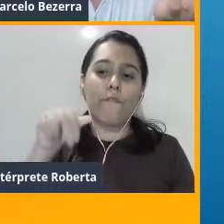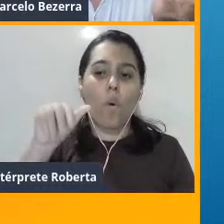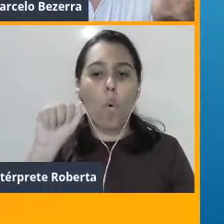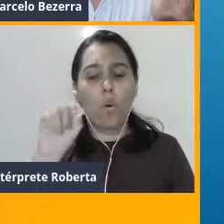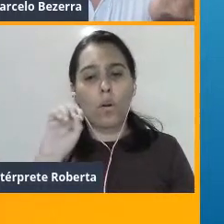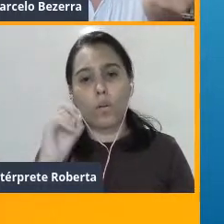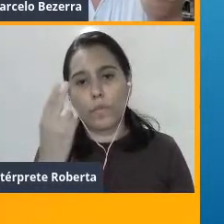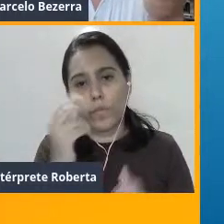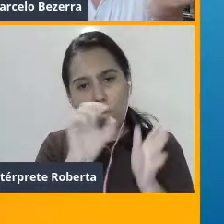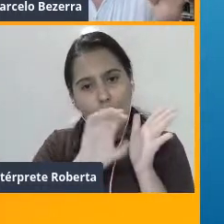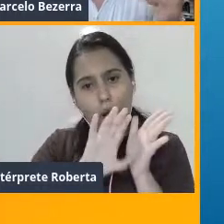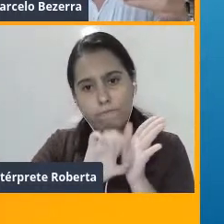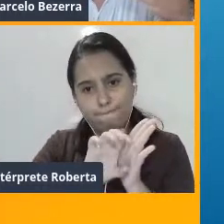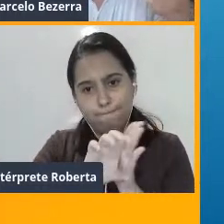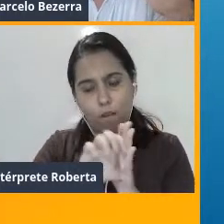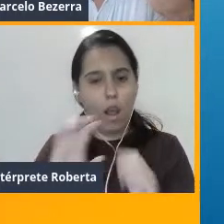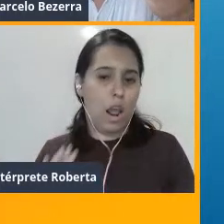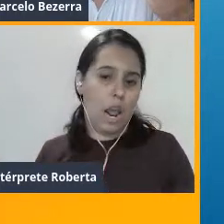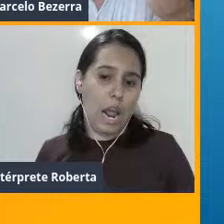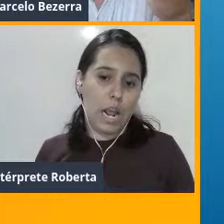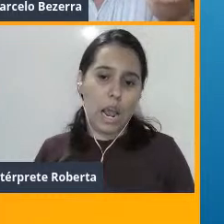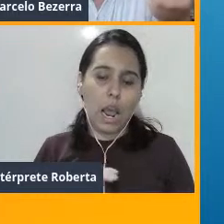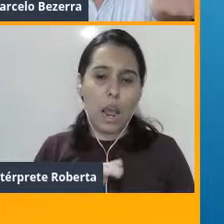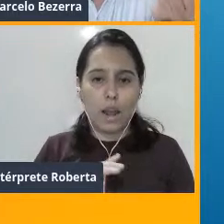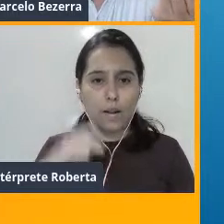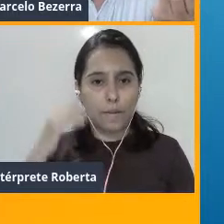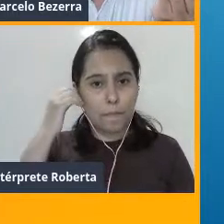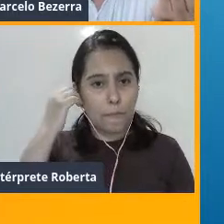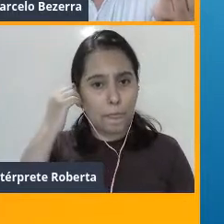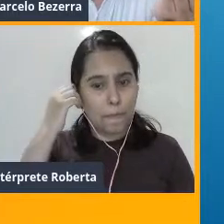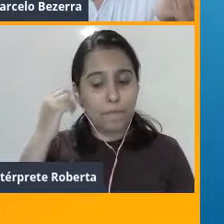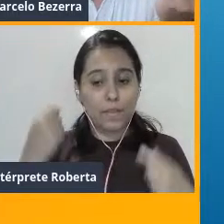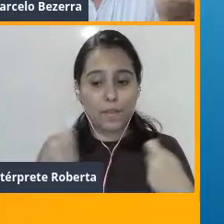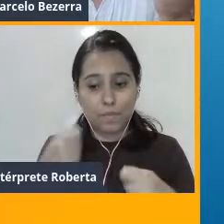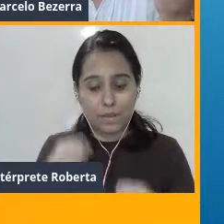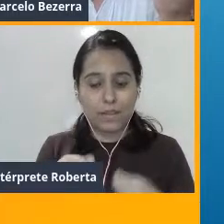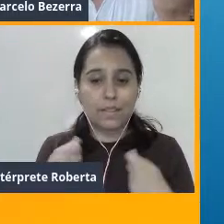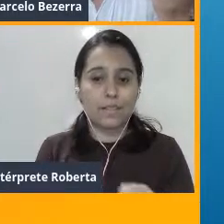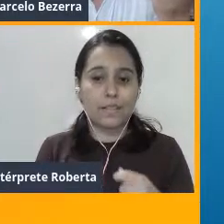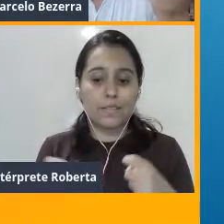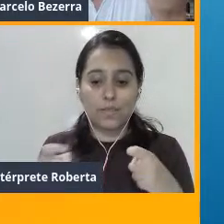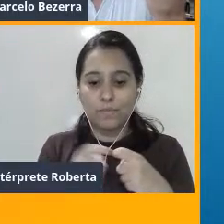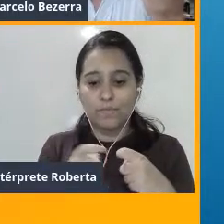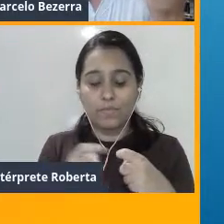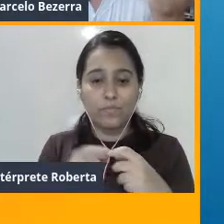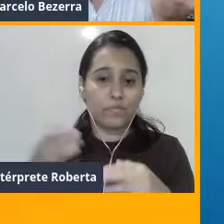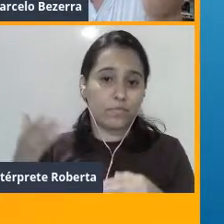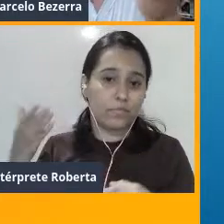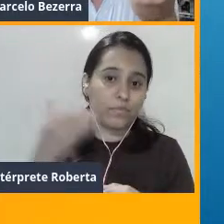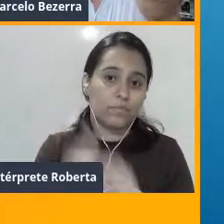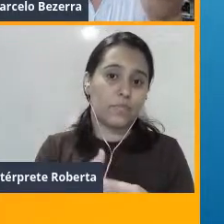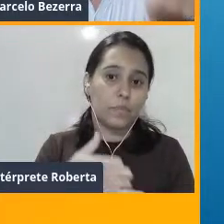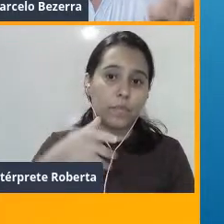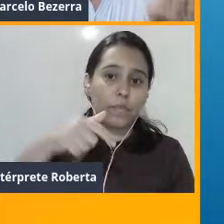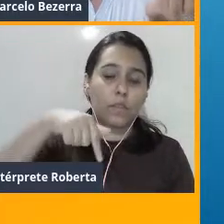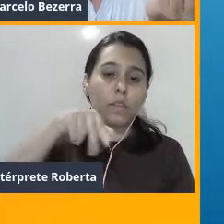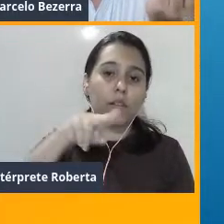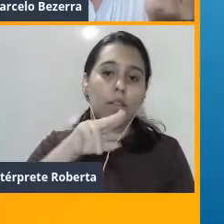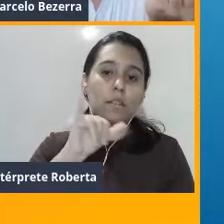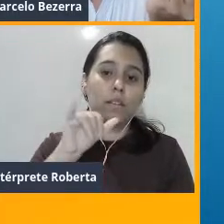né? Ela vai passar, por exemplo, por um tipo de quimioterapia. Então, algumas